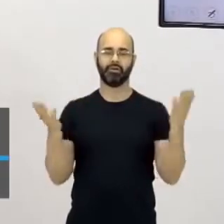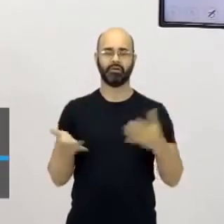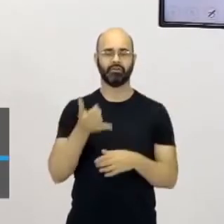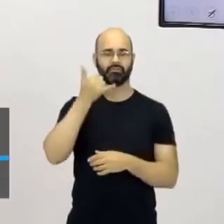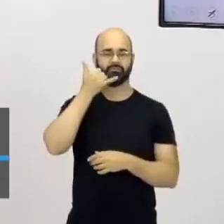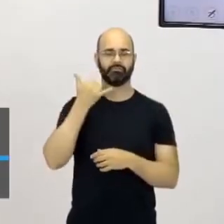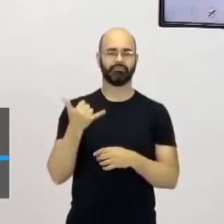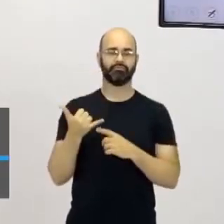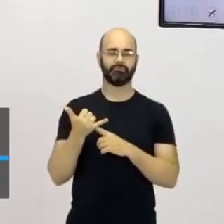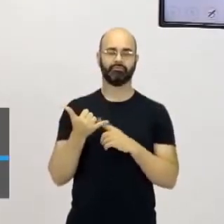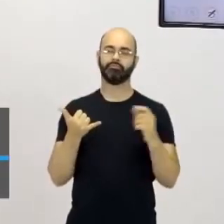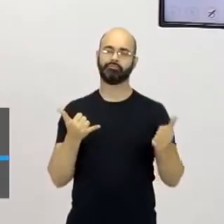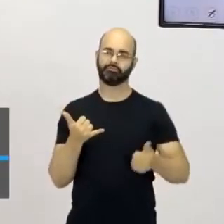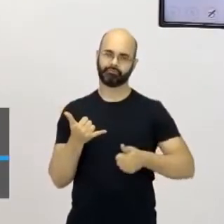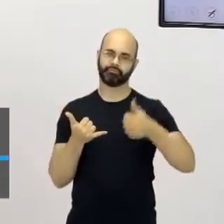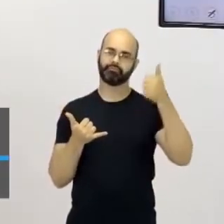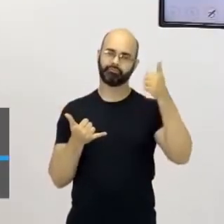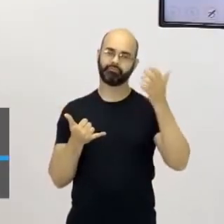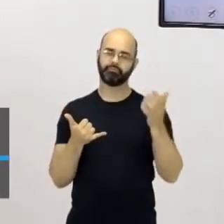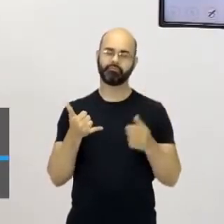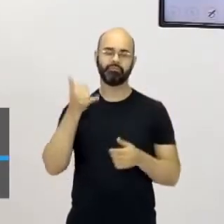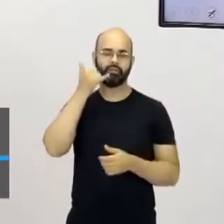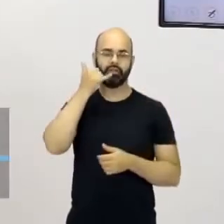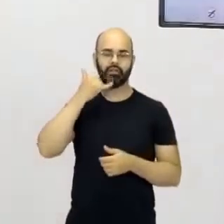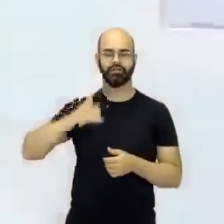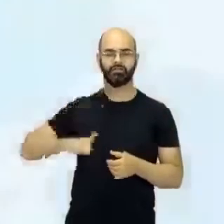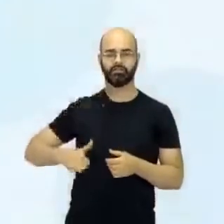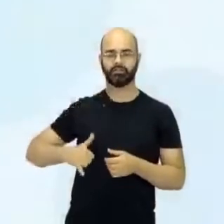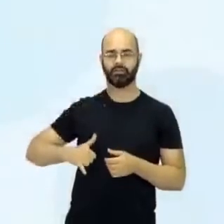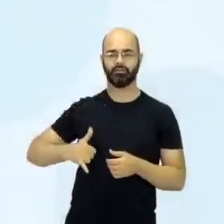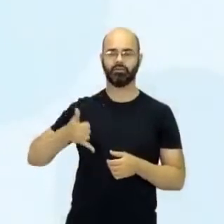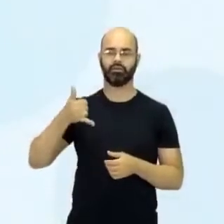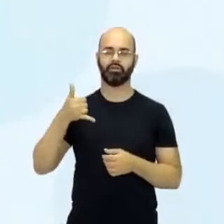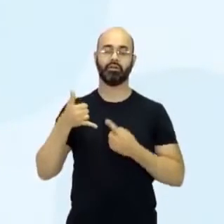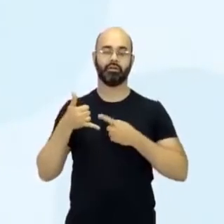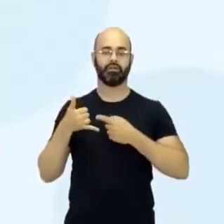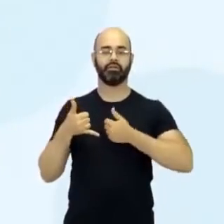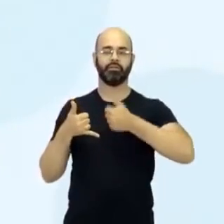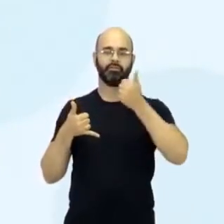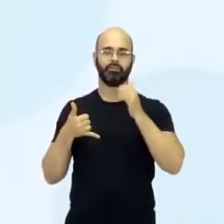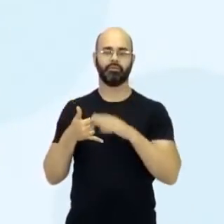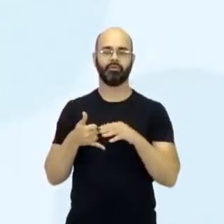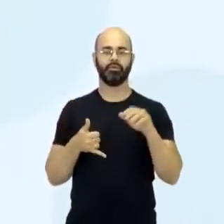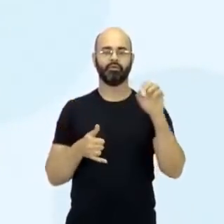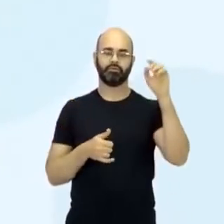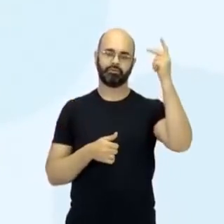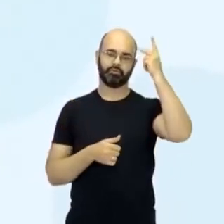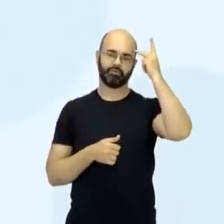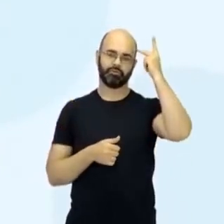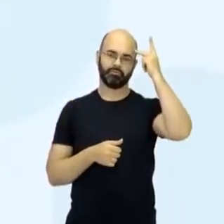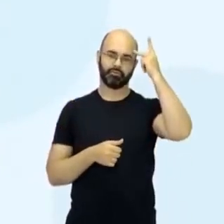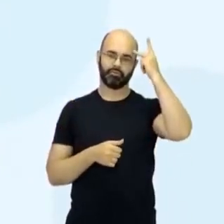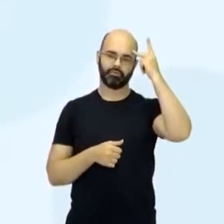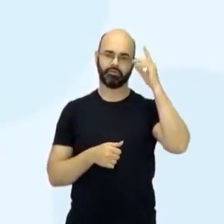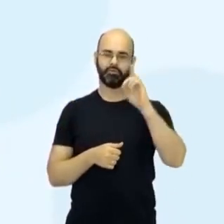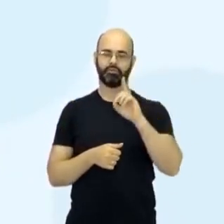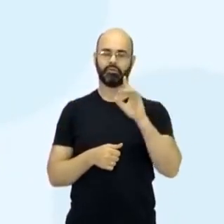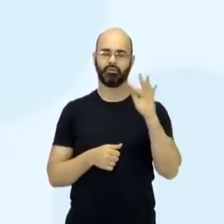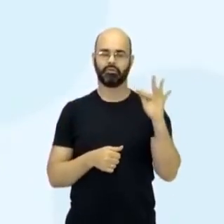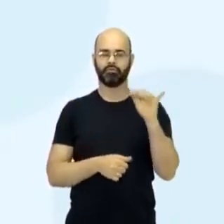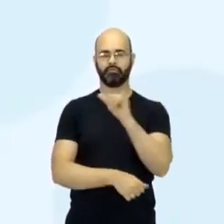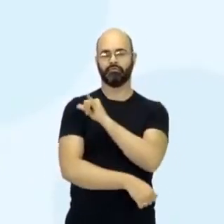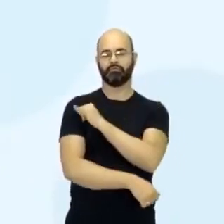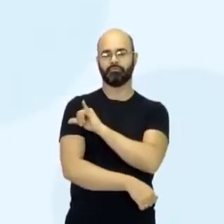entrada do celular, já melhorou, né? E, mesmo assim, vocês veem aí, o estado de São Paulo, Rio de Janeiro e Distrito Federal, entre 40% a